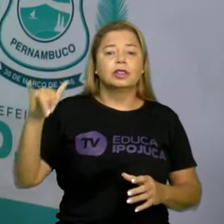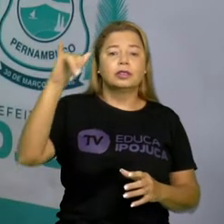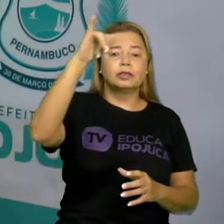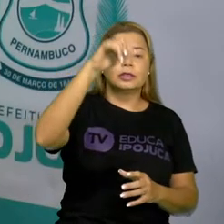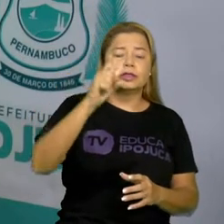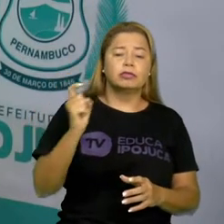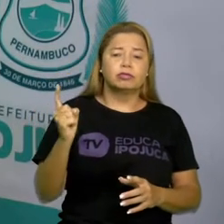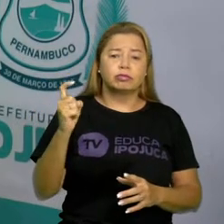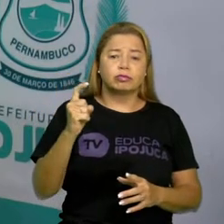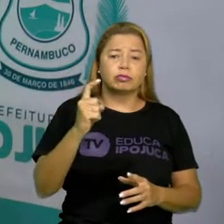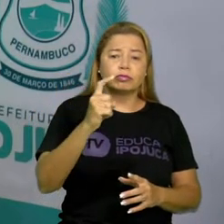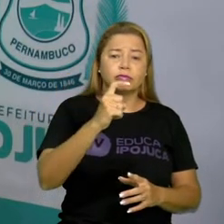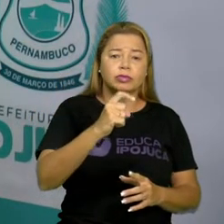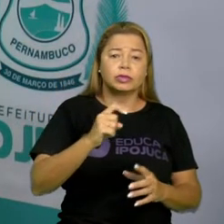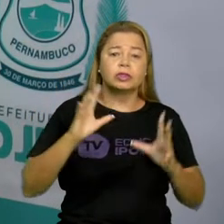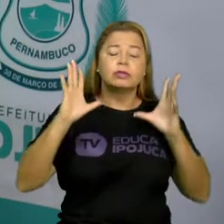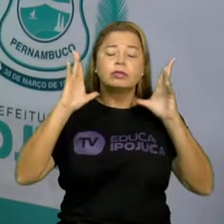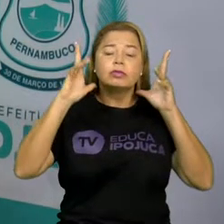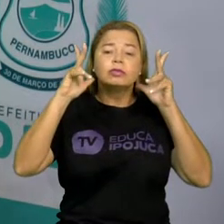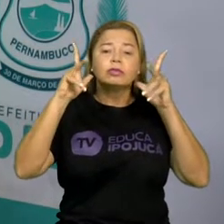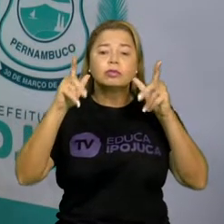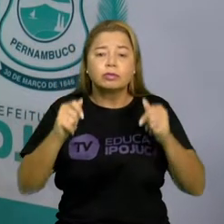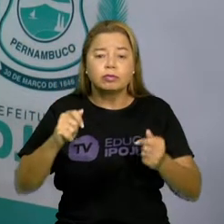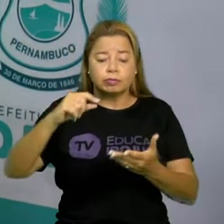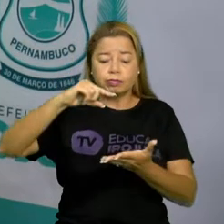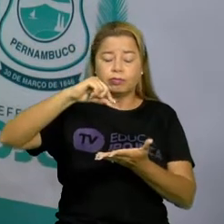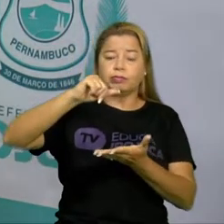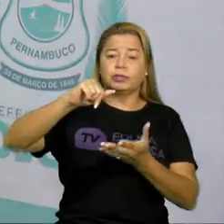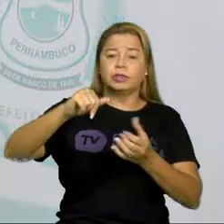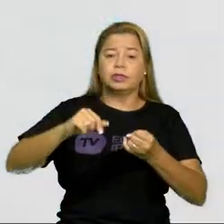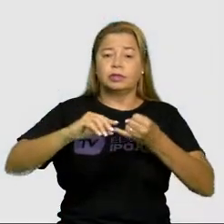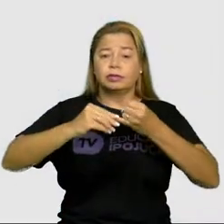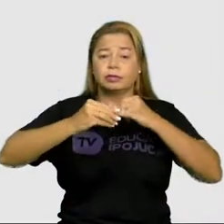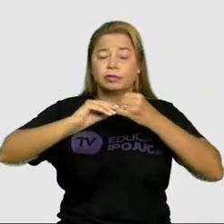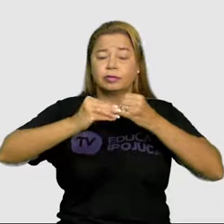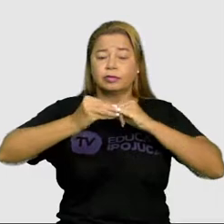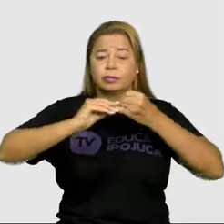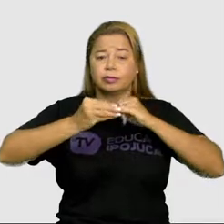camarão, leão, pinhão, feijão.